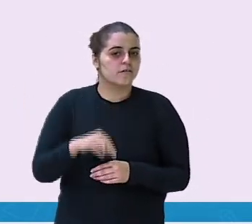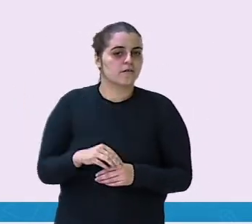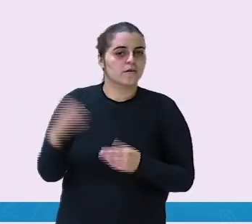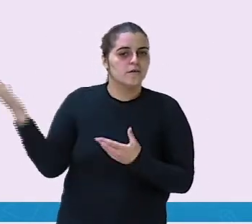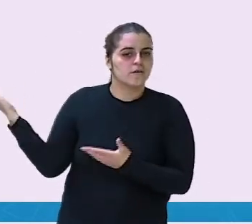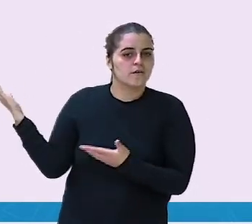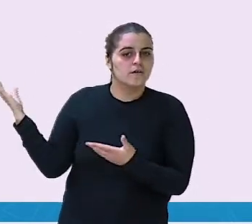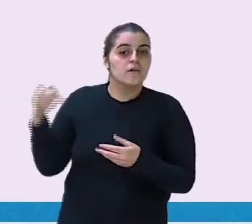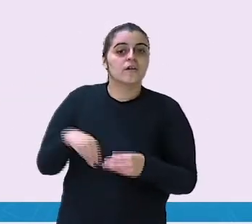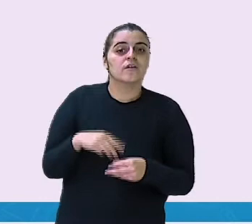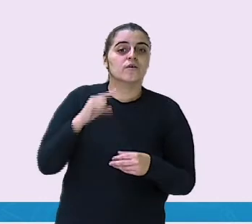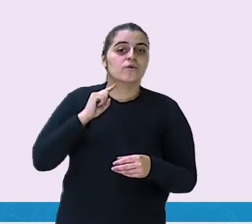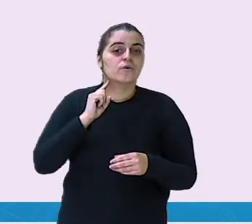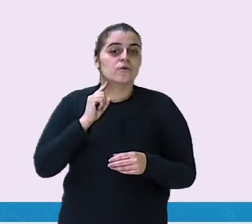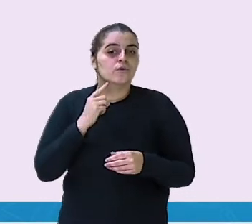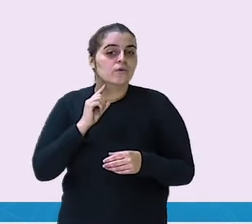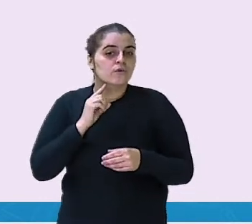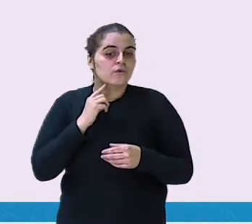terra predileto.